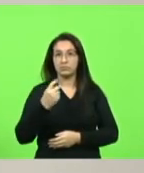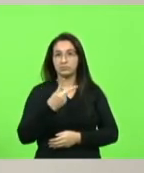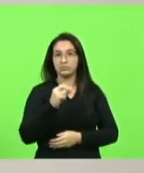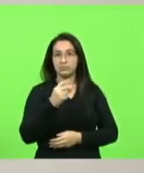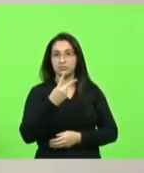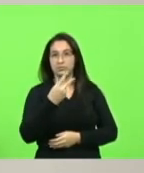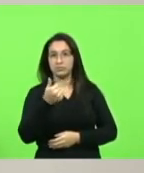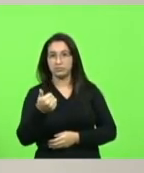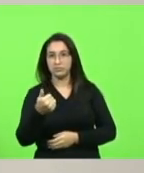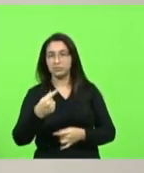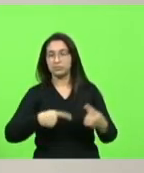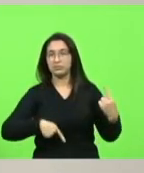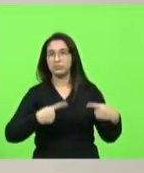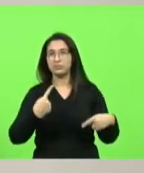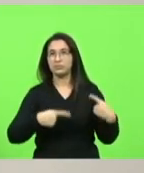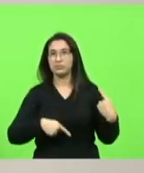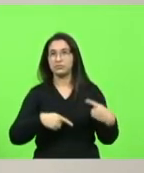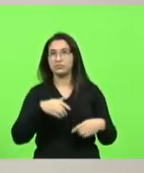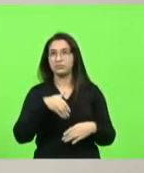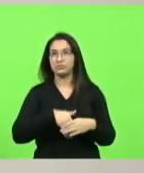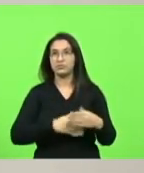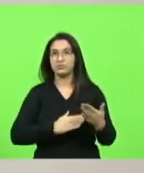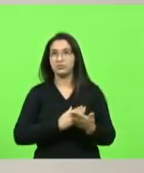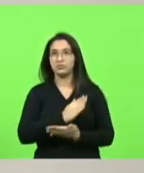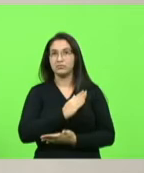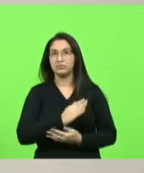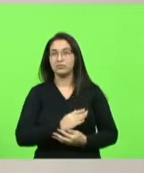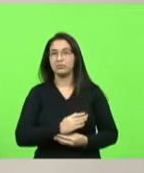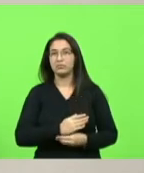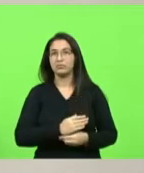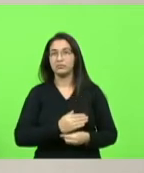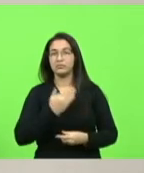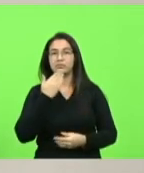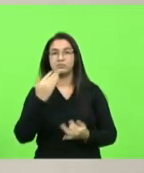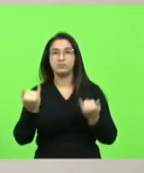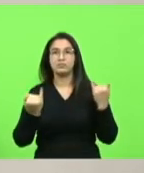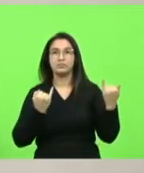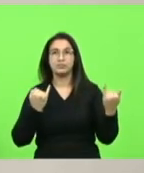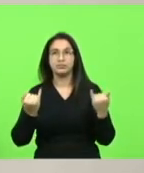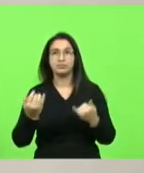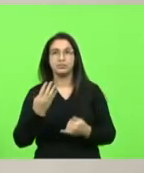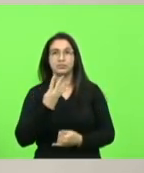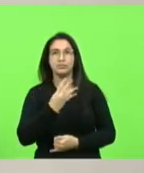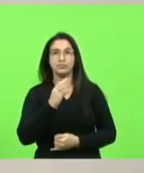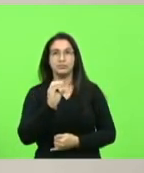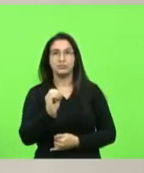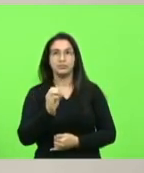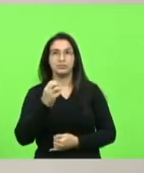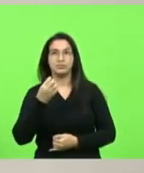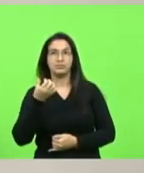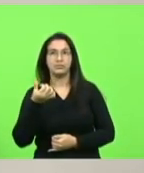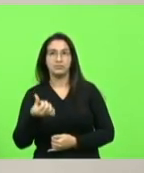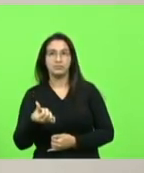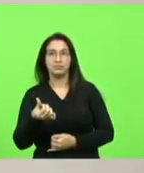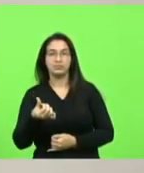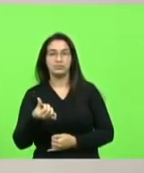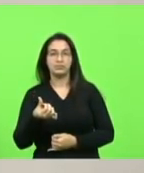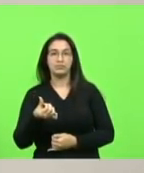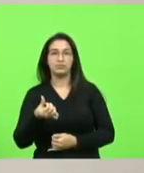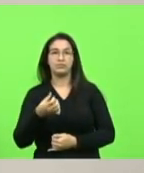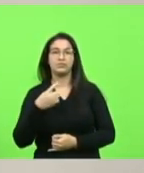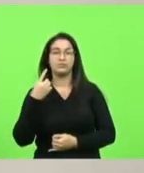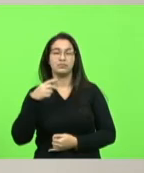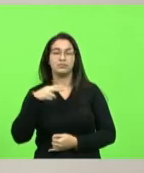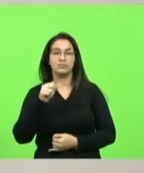em votação aprovado pedido de informação 406 deputado Nazareno Martins solicitando ao